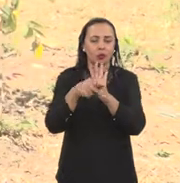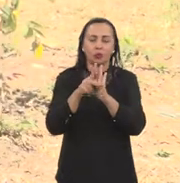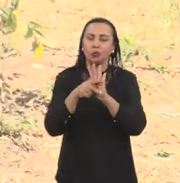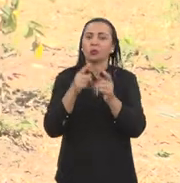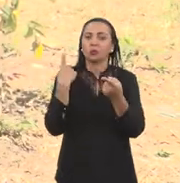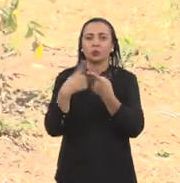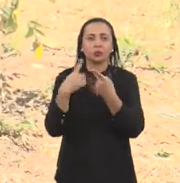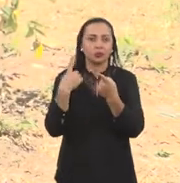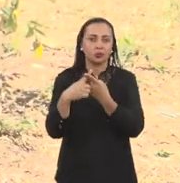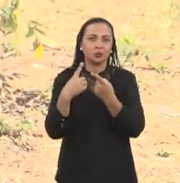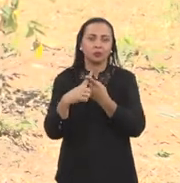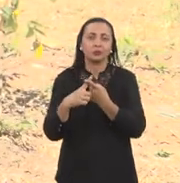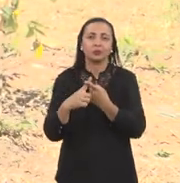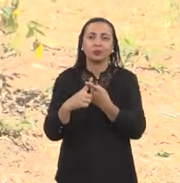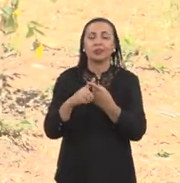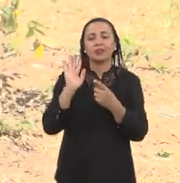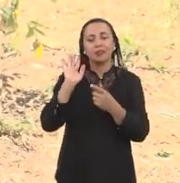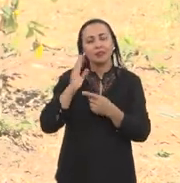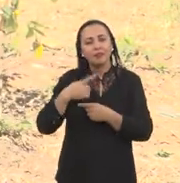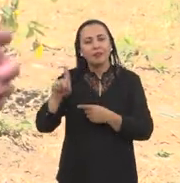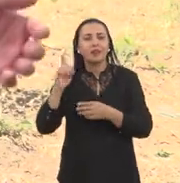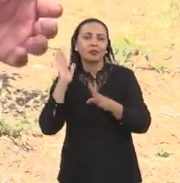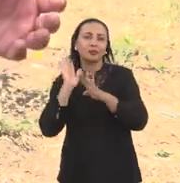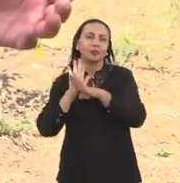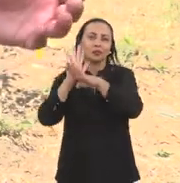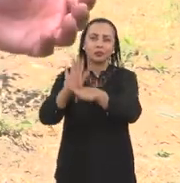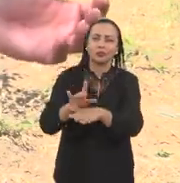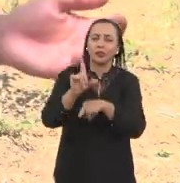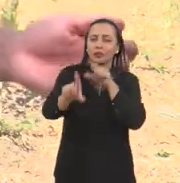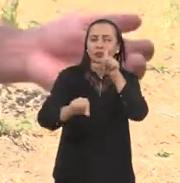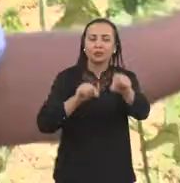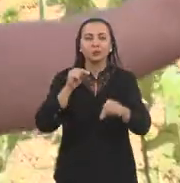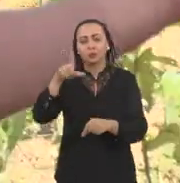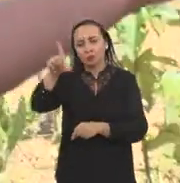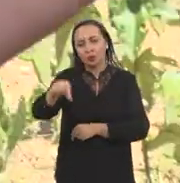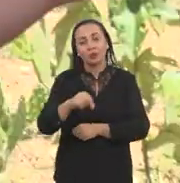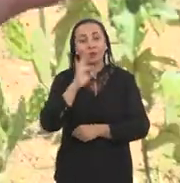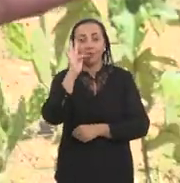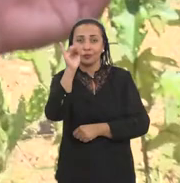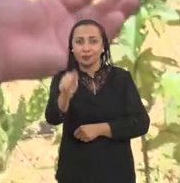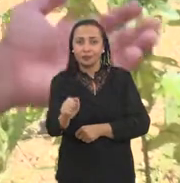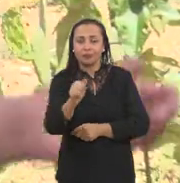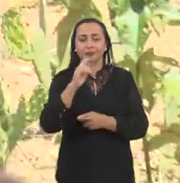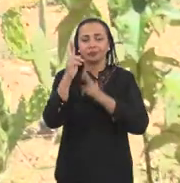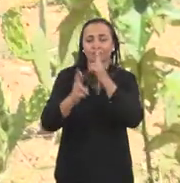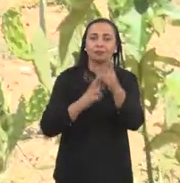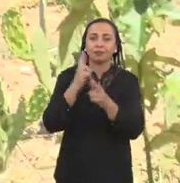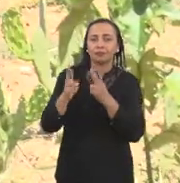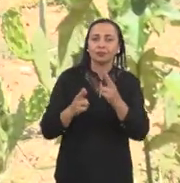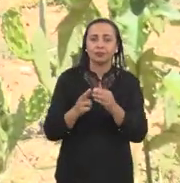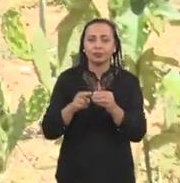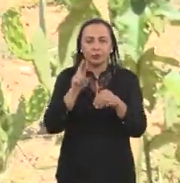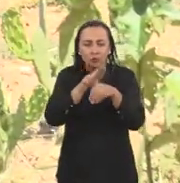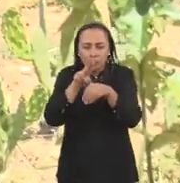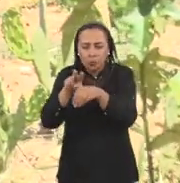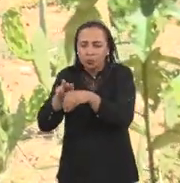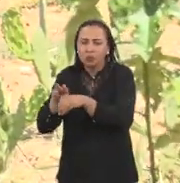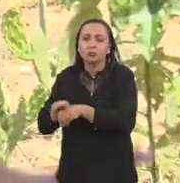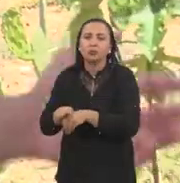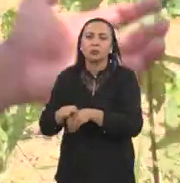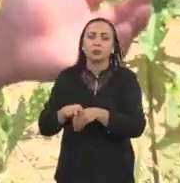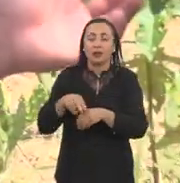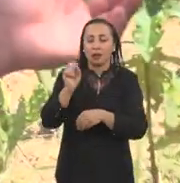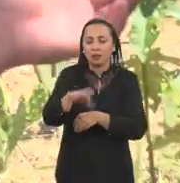aliada desse projeto, uma vez que ela vai ajudar na tomada de decisão final em